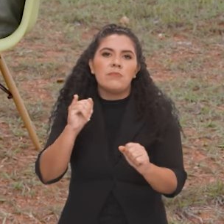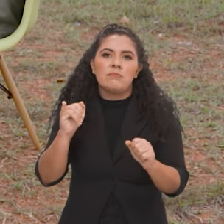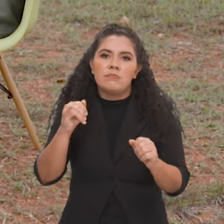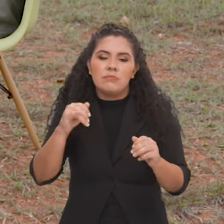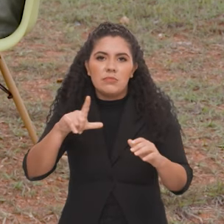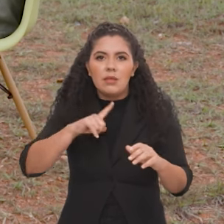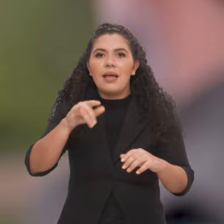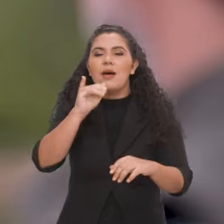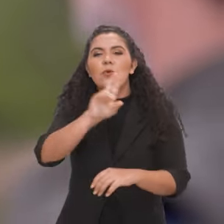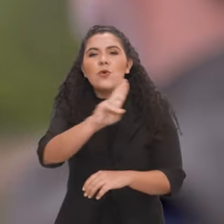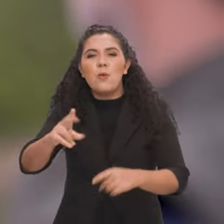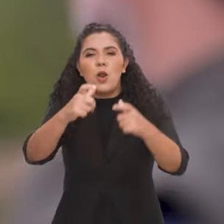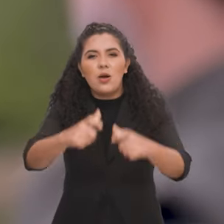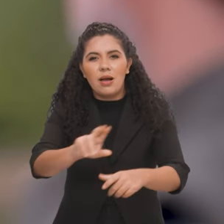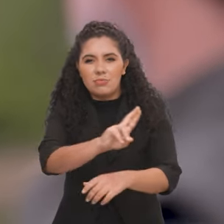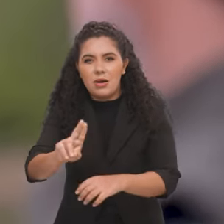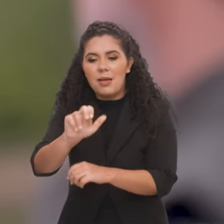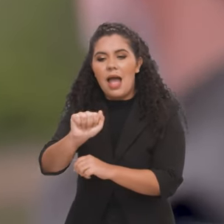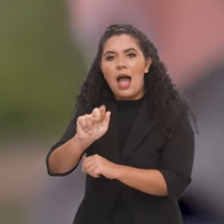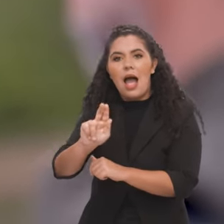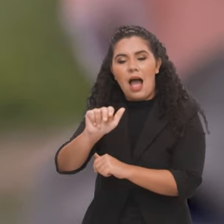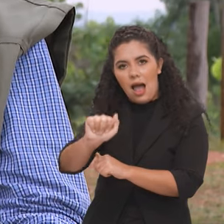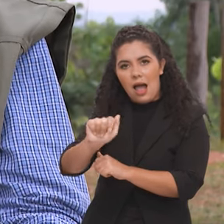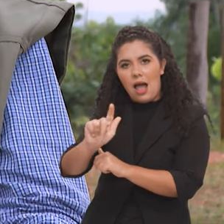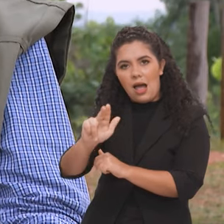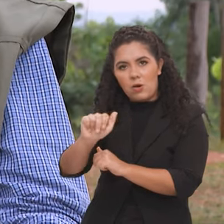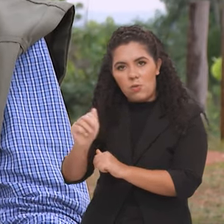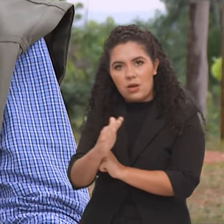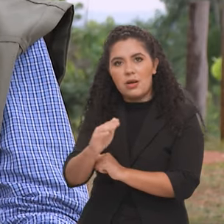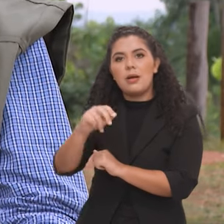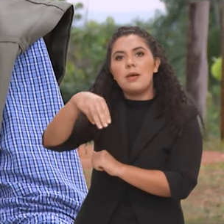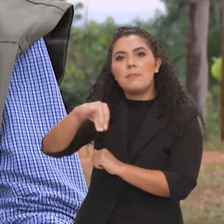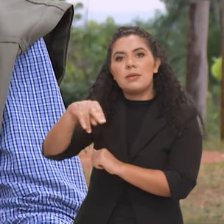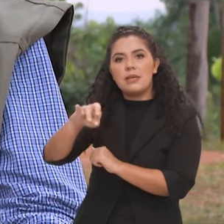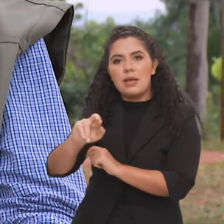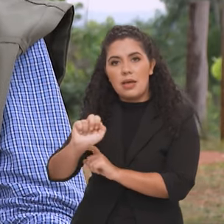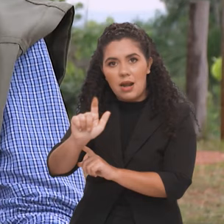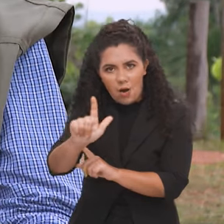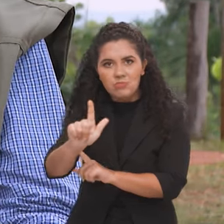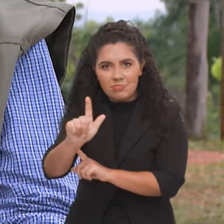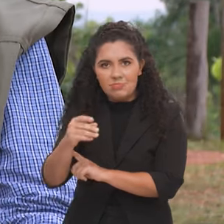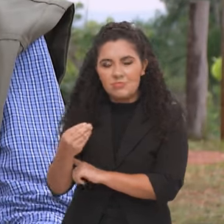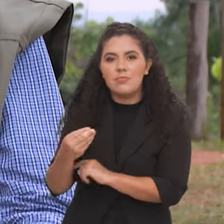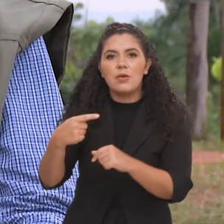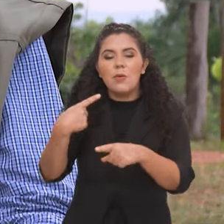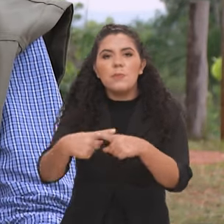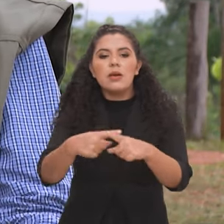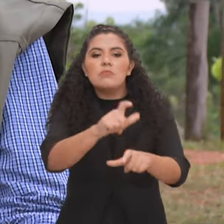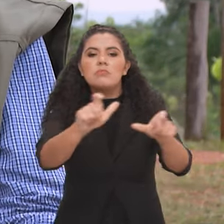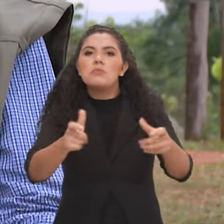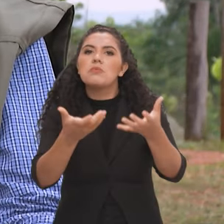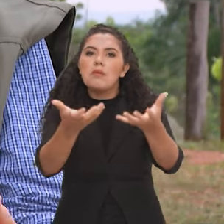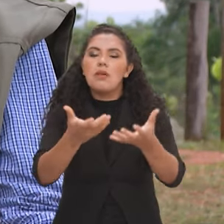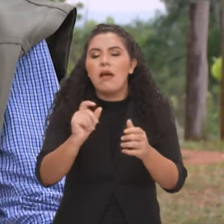o que nós chamamos de água mineral, os habitantes aqui de Brasília deram esse nome para o Parque Nacional, por aqueles